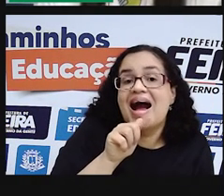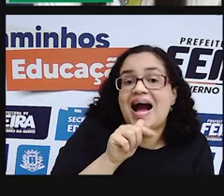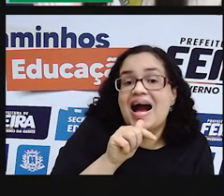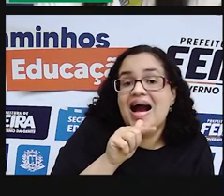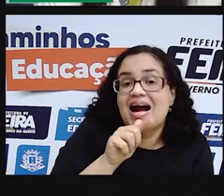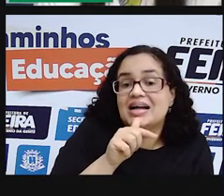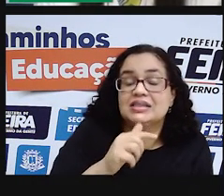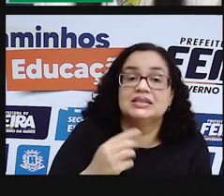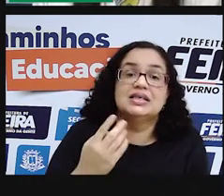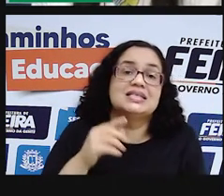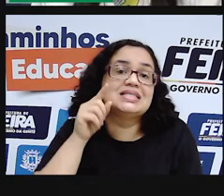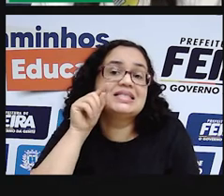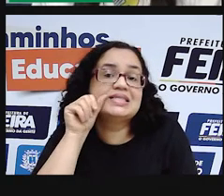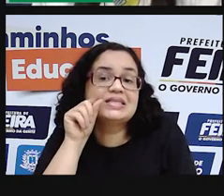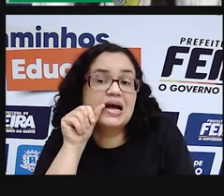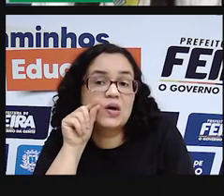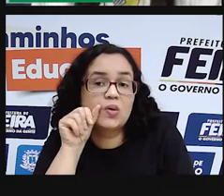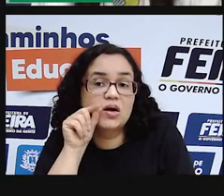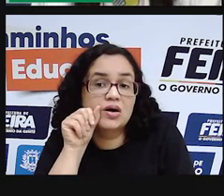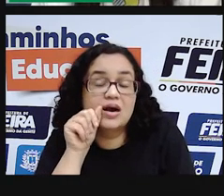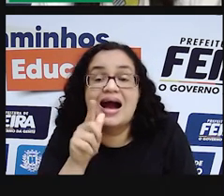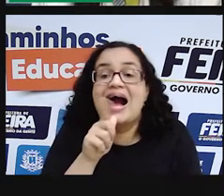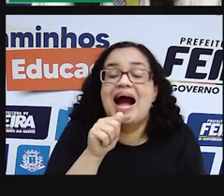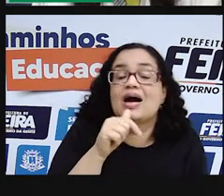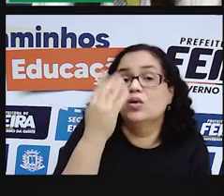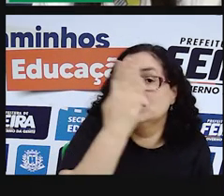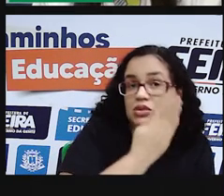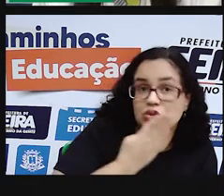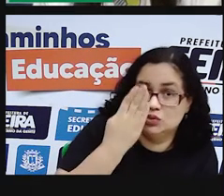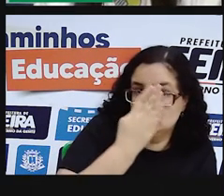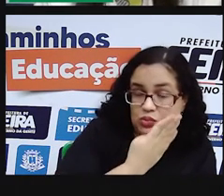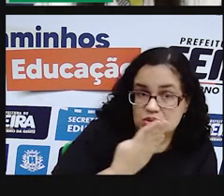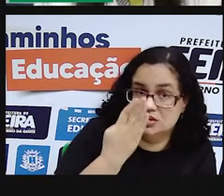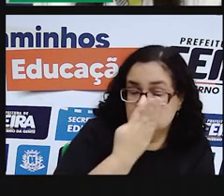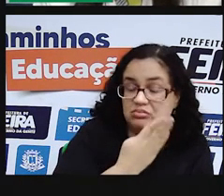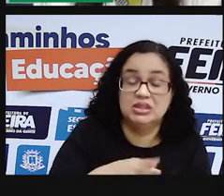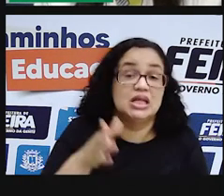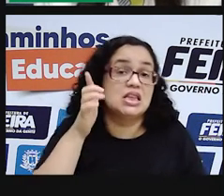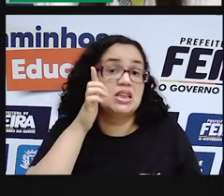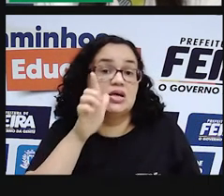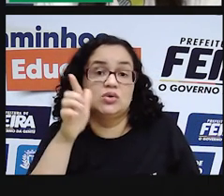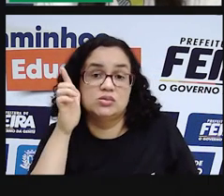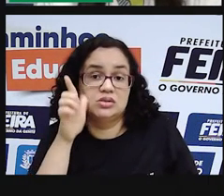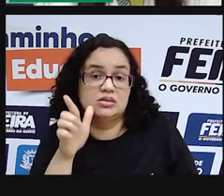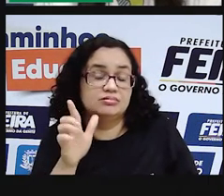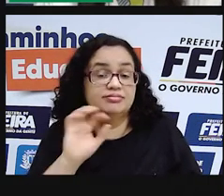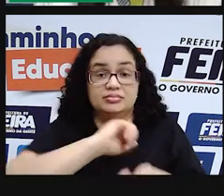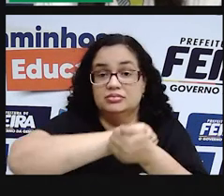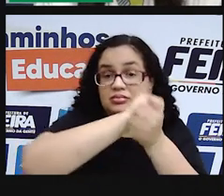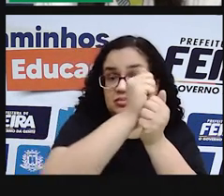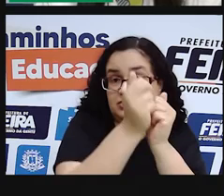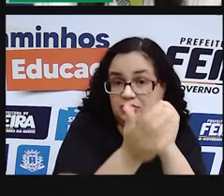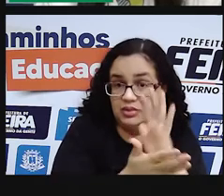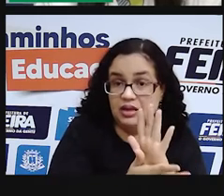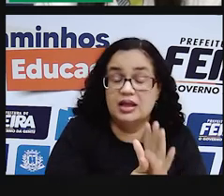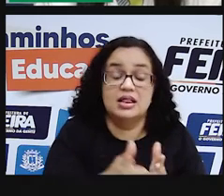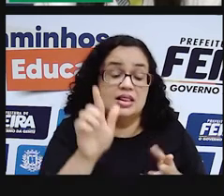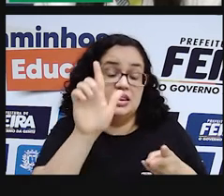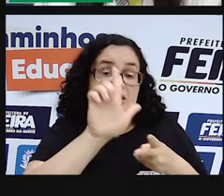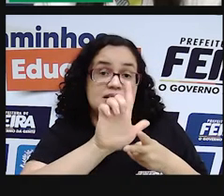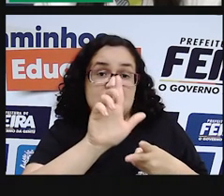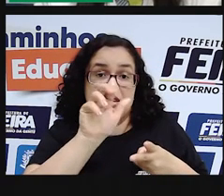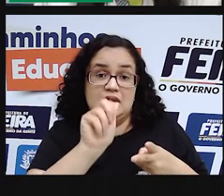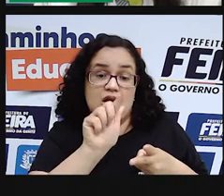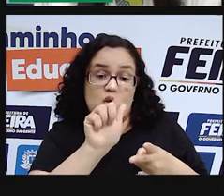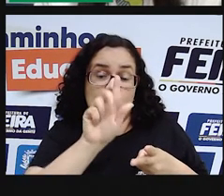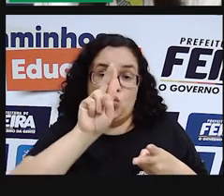água salgada ou são de água doce. E aí elas por não conseguirem fazer essa adaptação, já que na laguna existem a